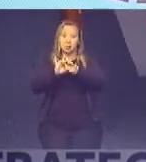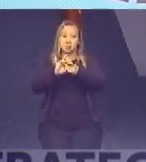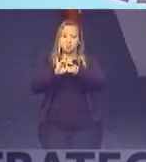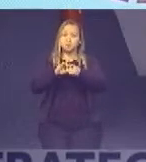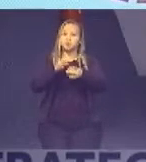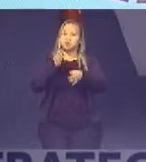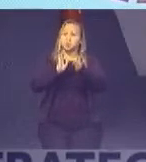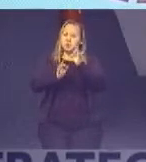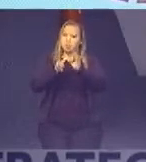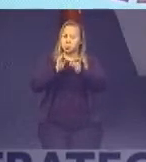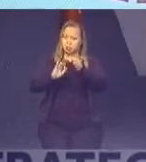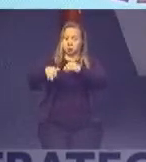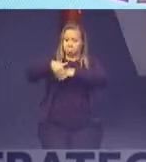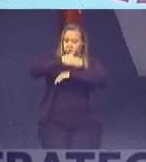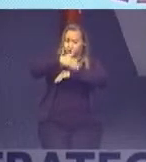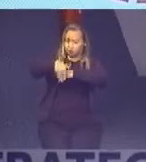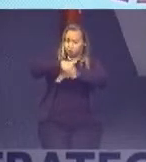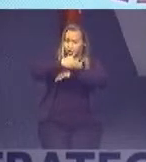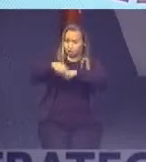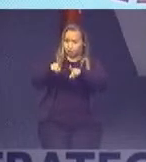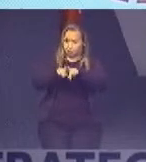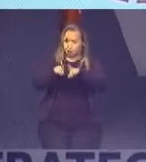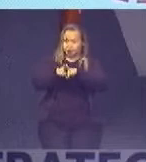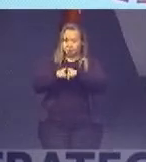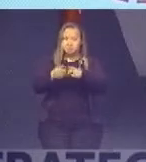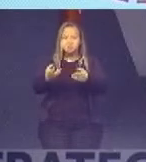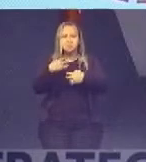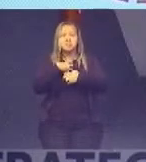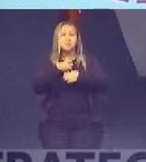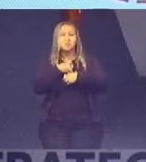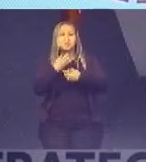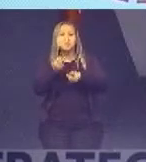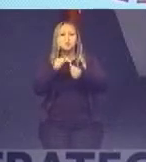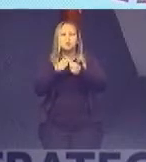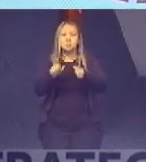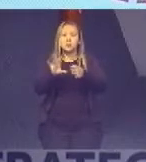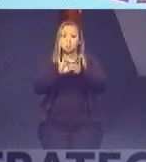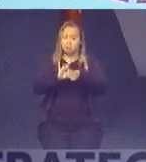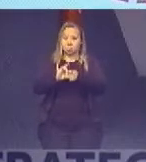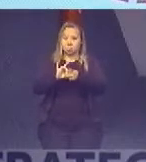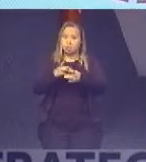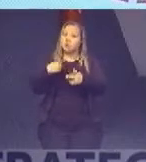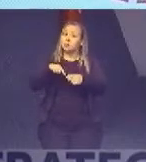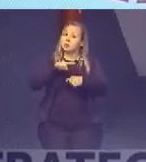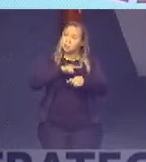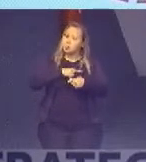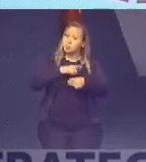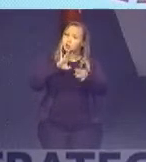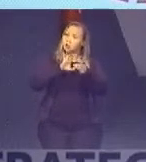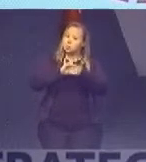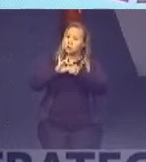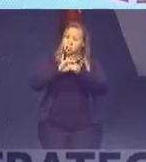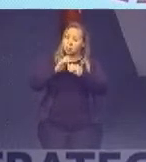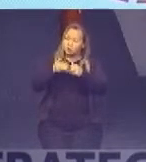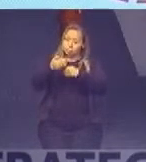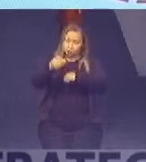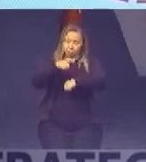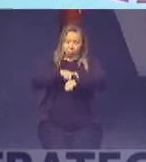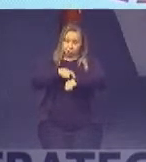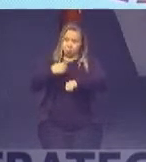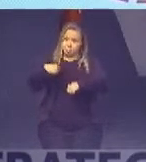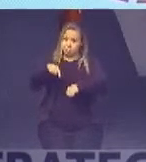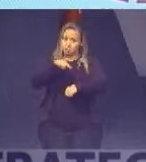Bairro também. De que forma que nós estamos ligados? Nós estamos ligados a partir do momento que nós vamos